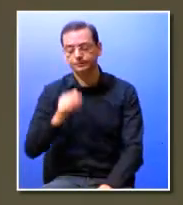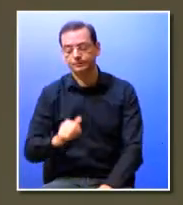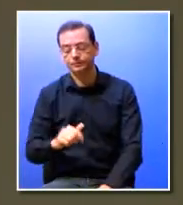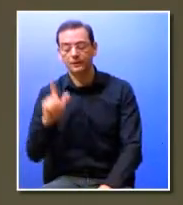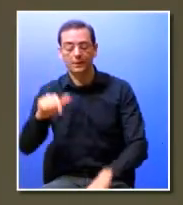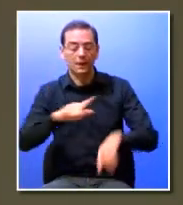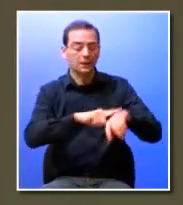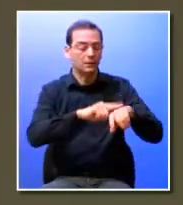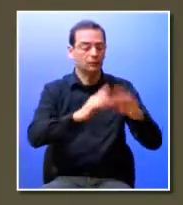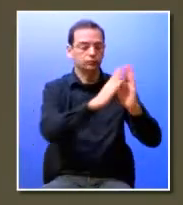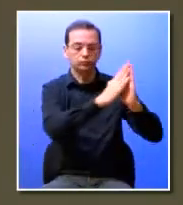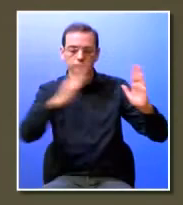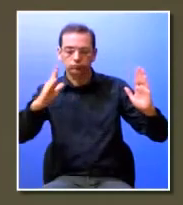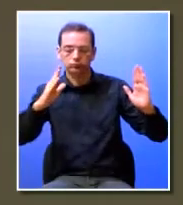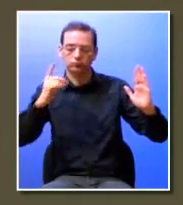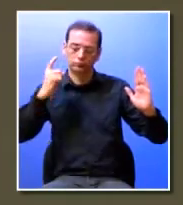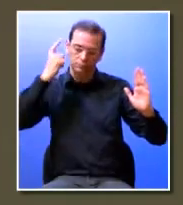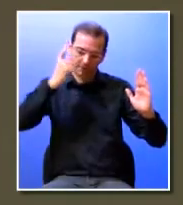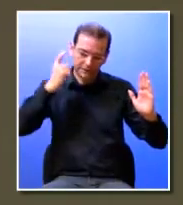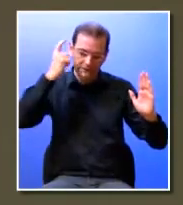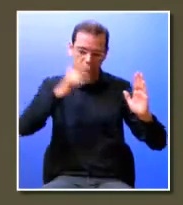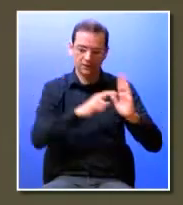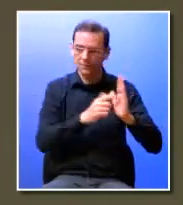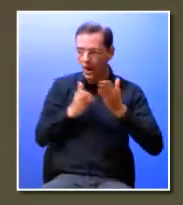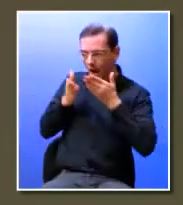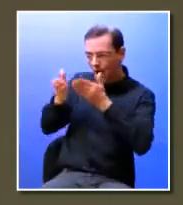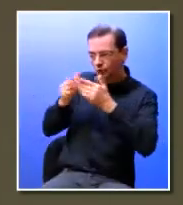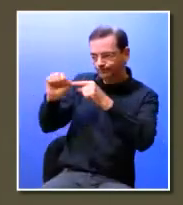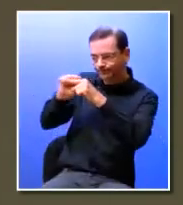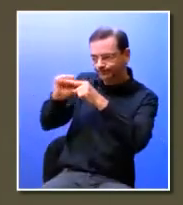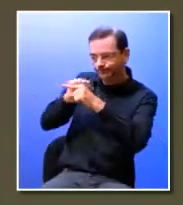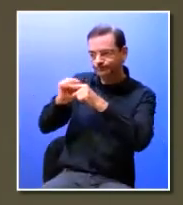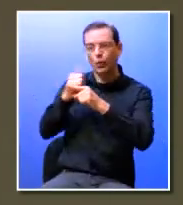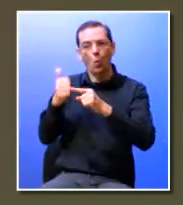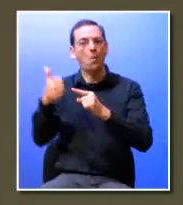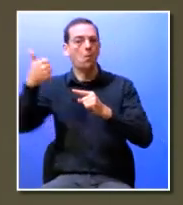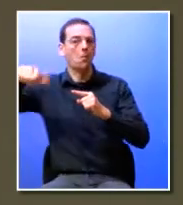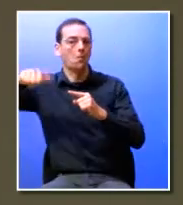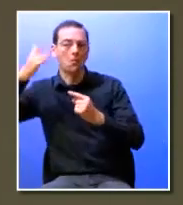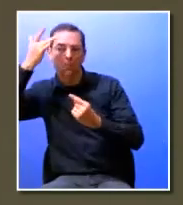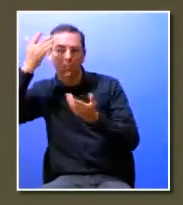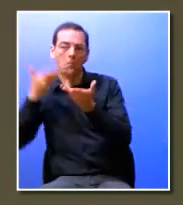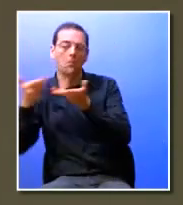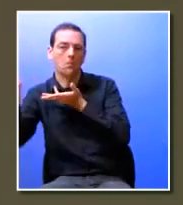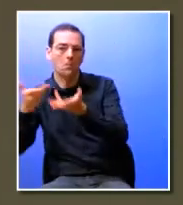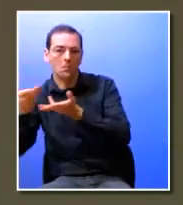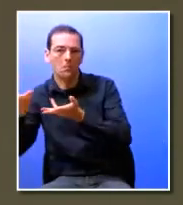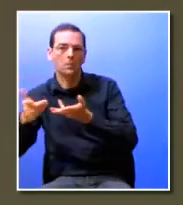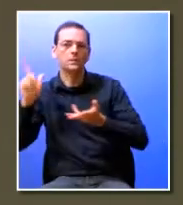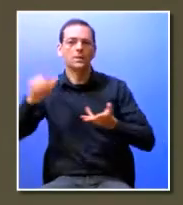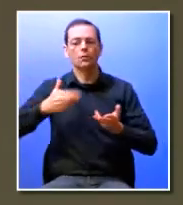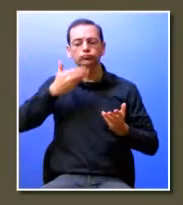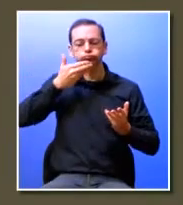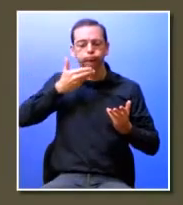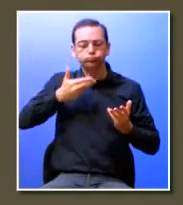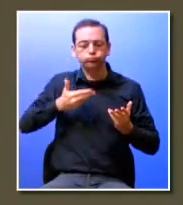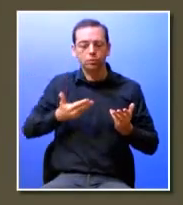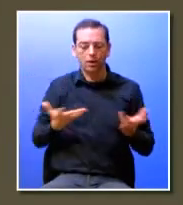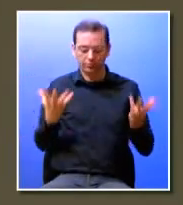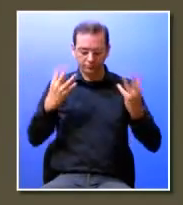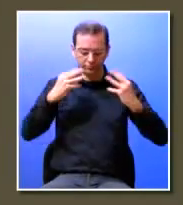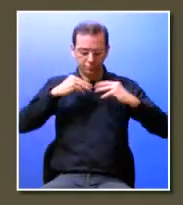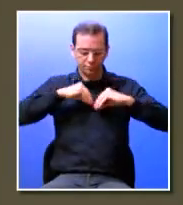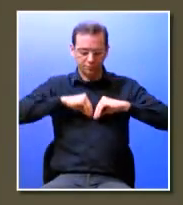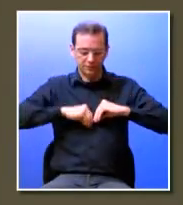o tempo para refletir ajuda para guiar a absorver as aprendizagens e integrá-las num todo isto é